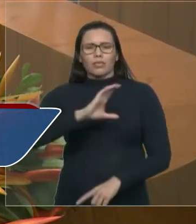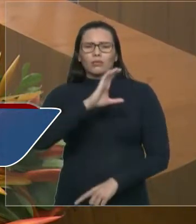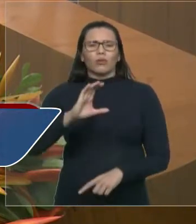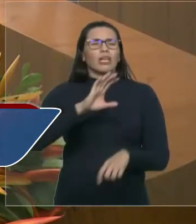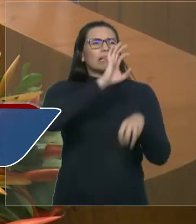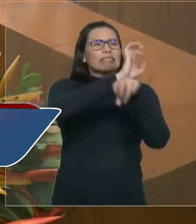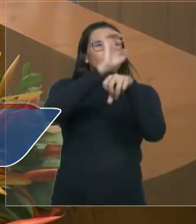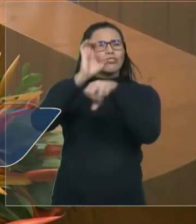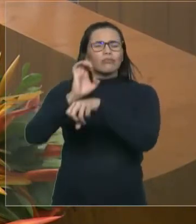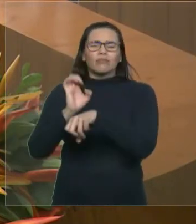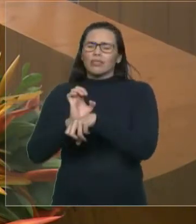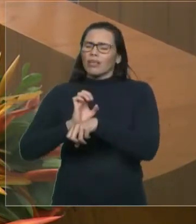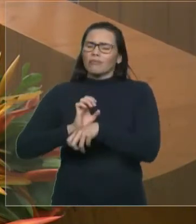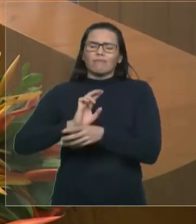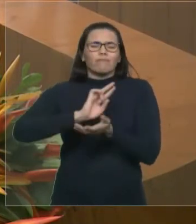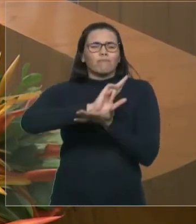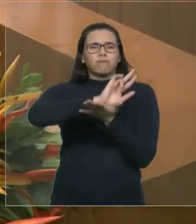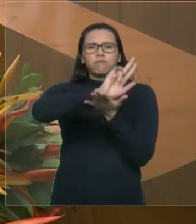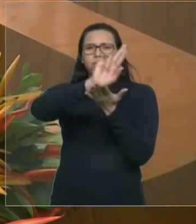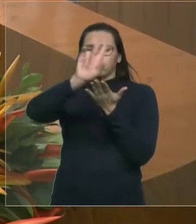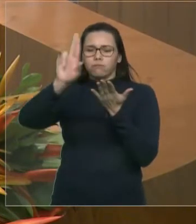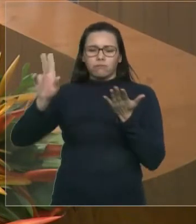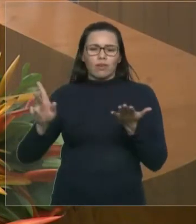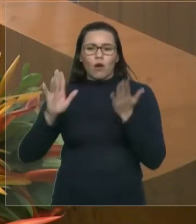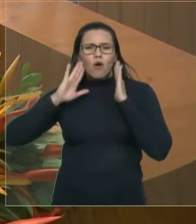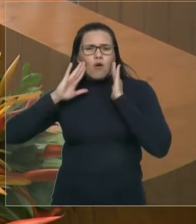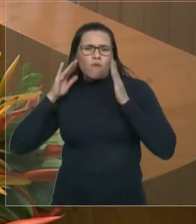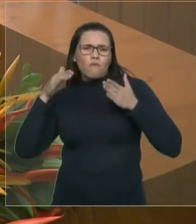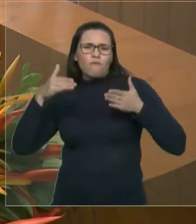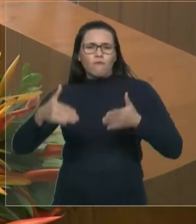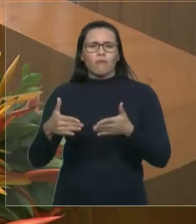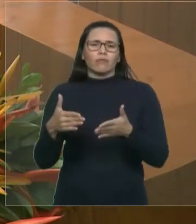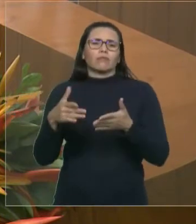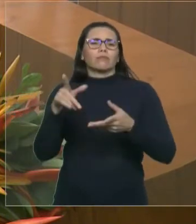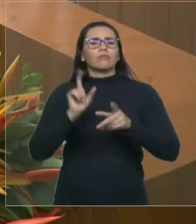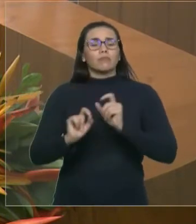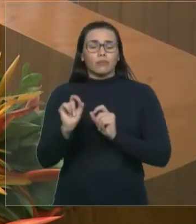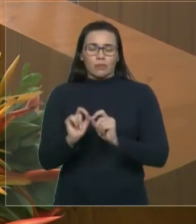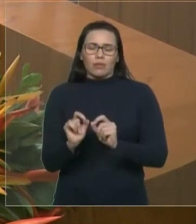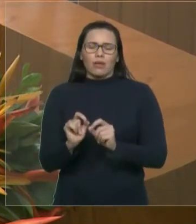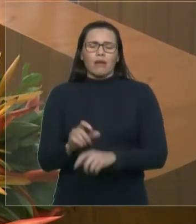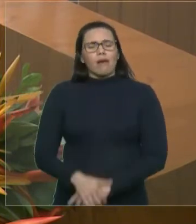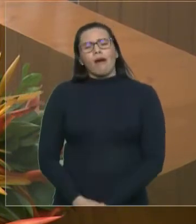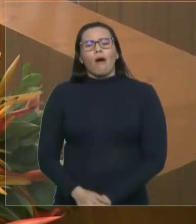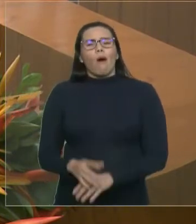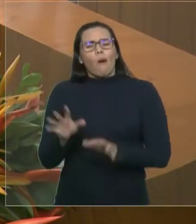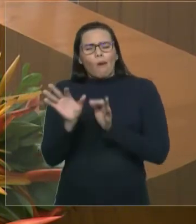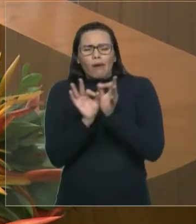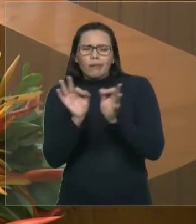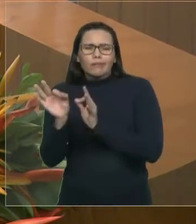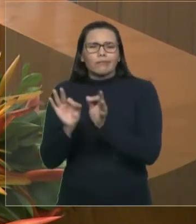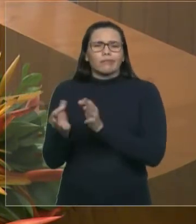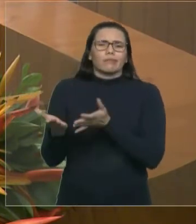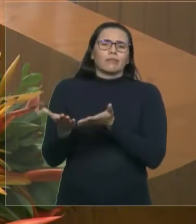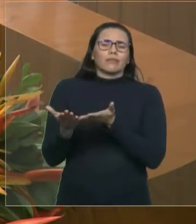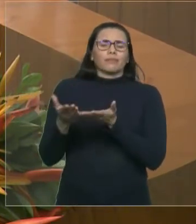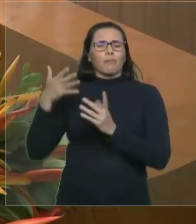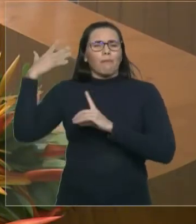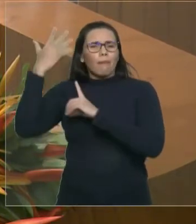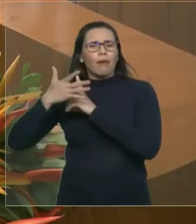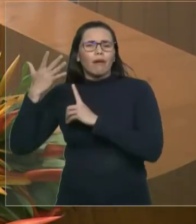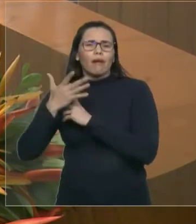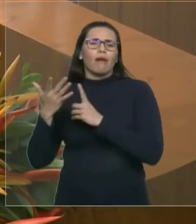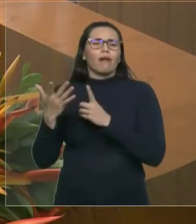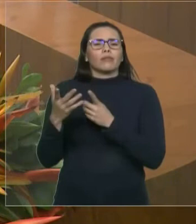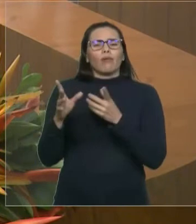mobilizada para desenvolver palestras, para fazer reflexões, para fazer encontros, para que